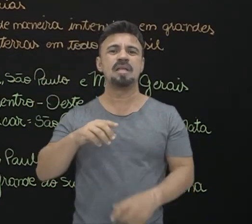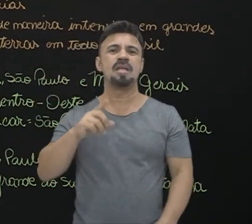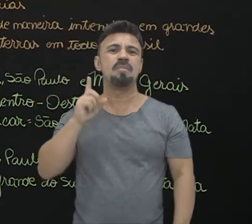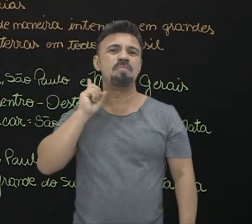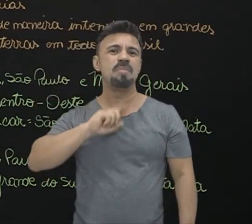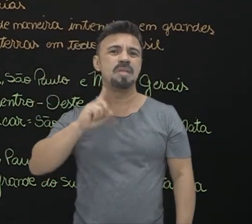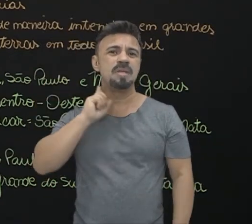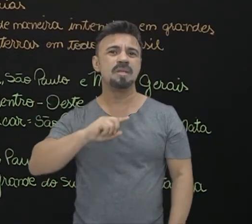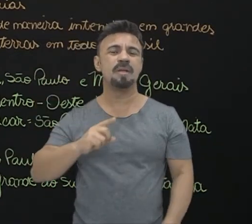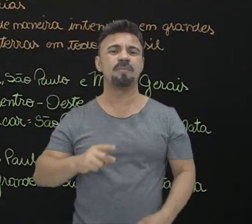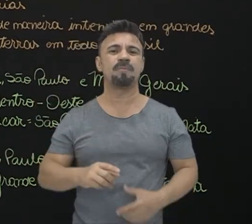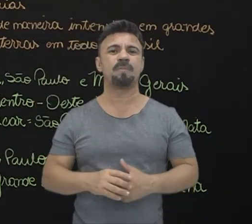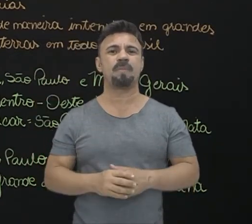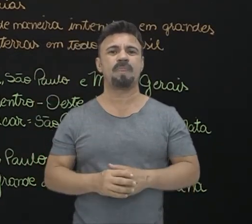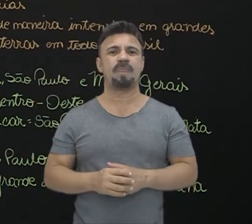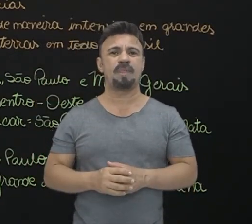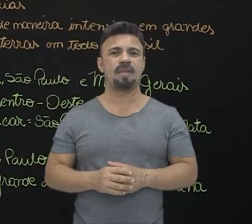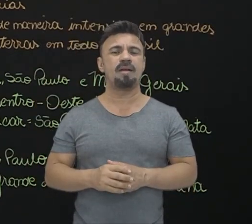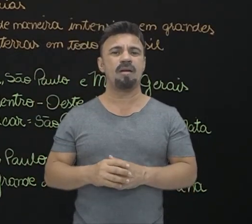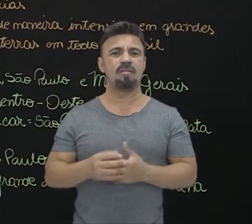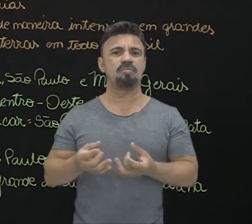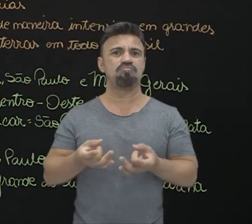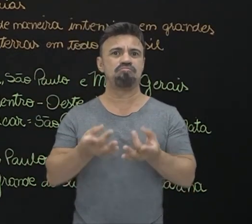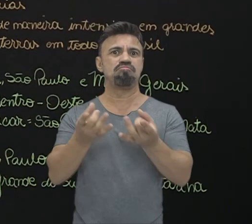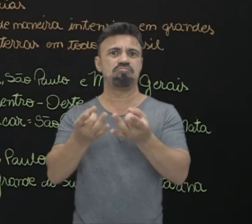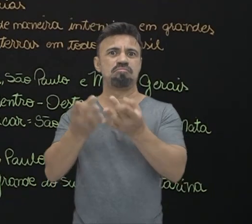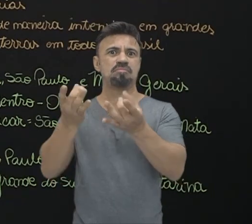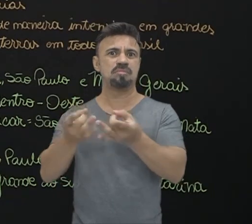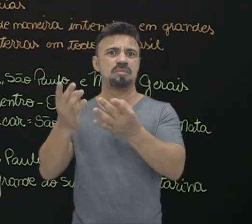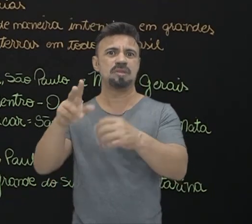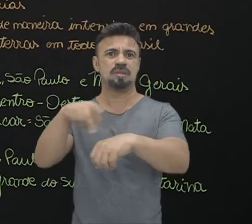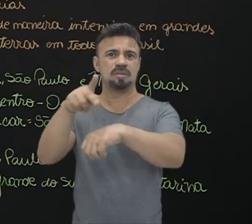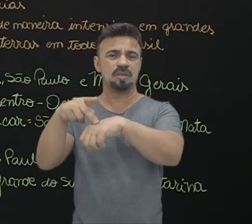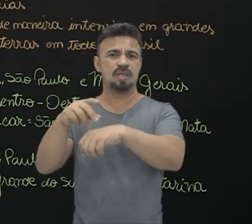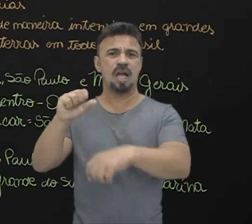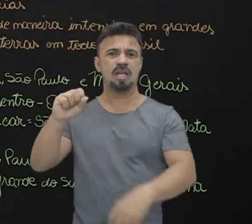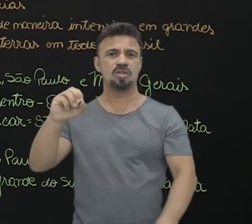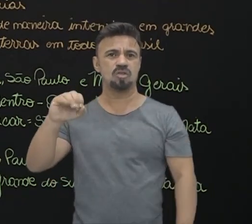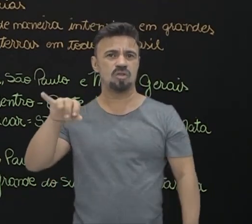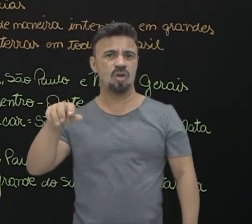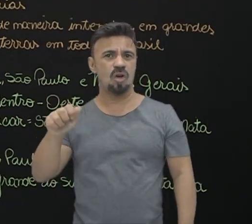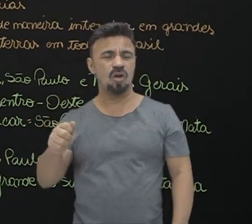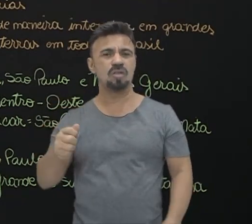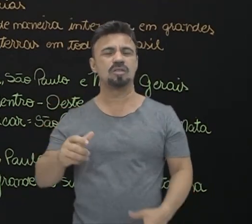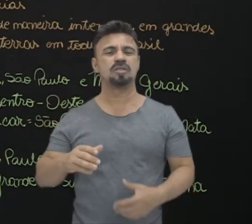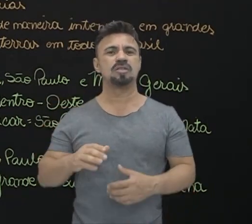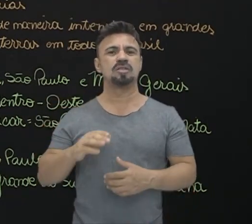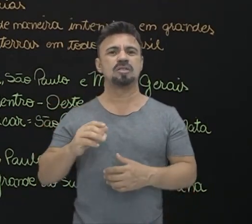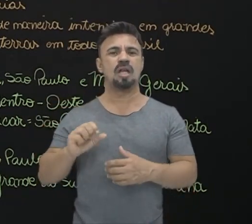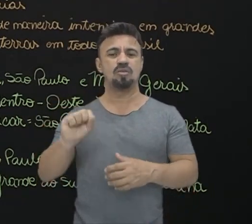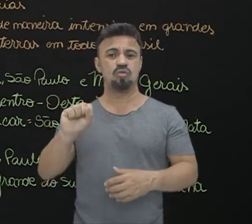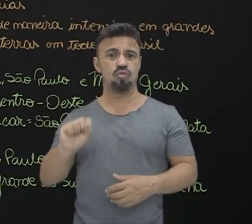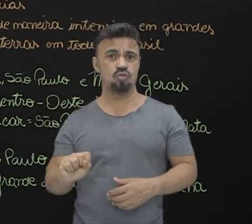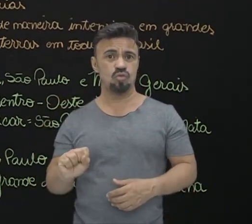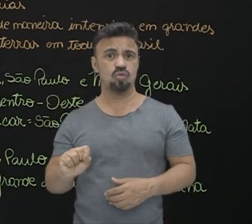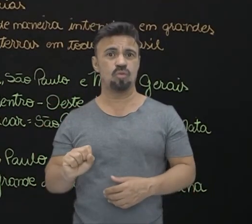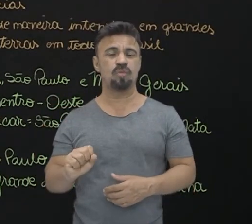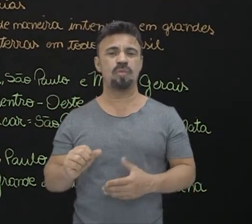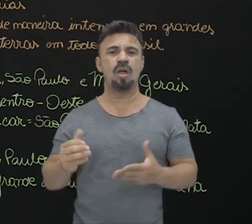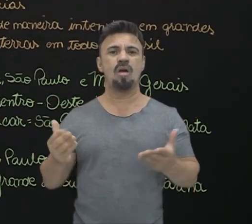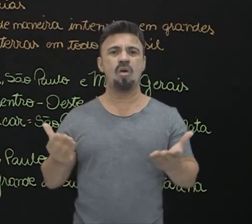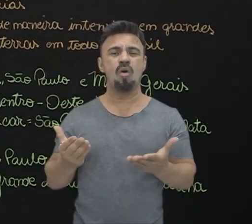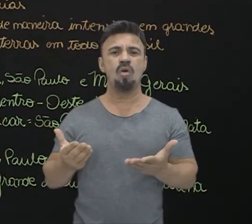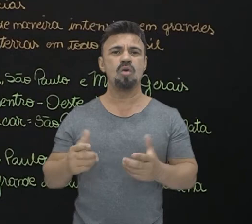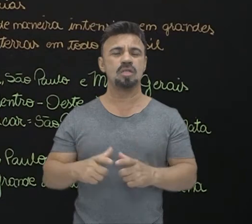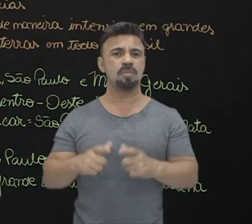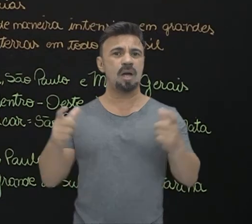mercado, mas também é bastante exportado. Agora, a soja. A soja produzida no sul, hoje em dia,